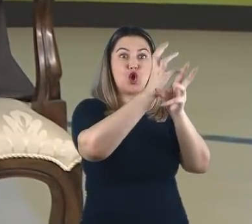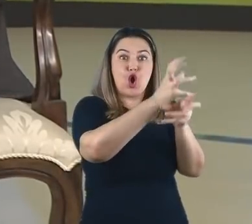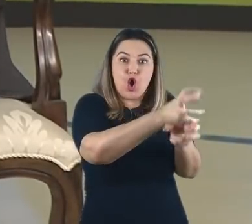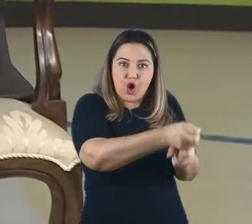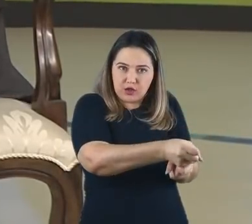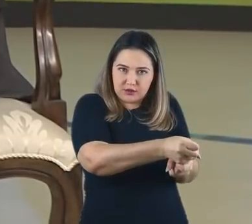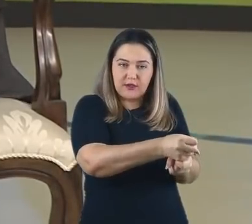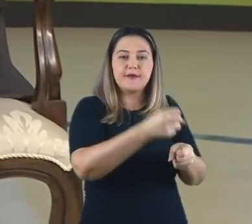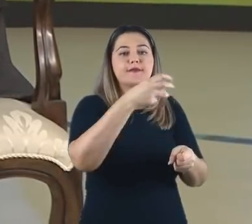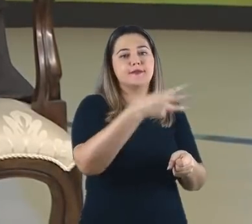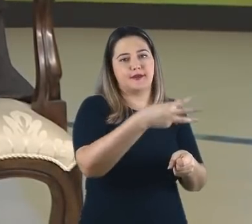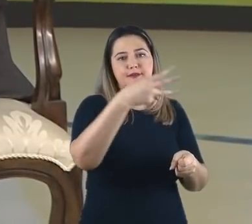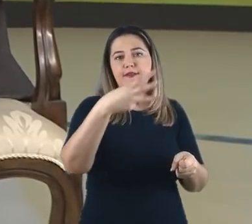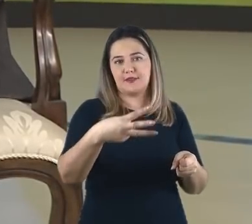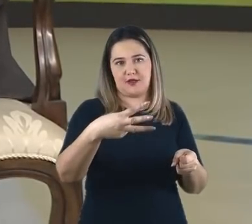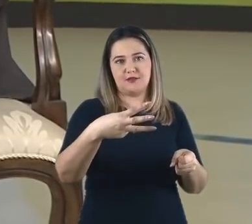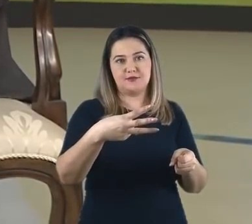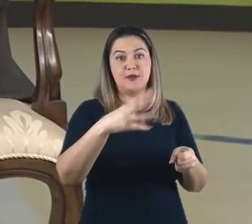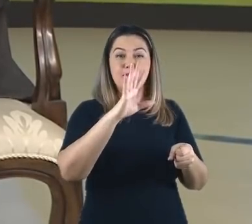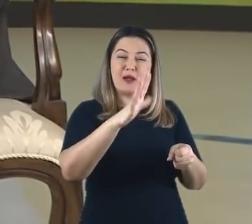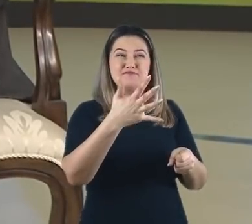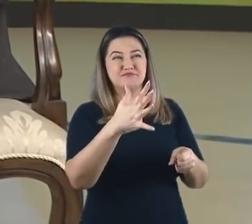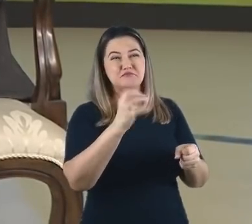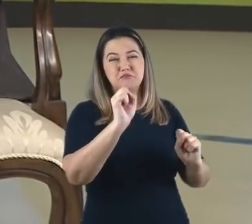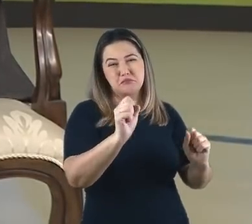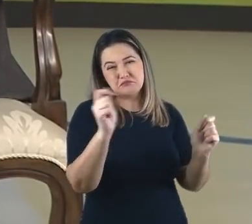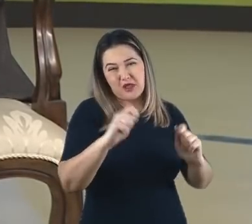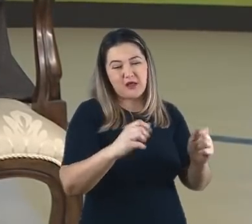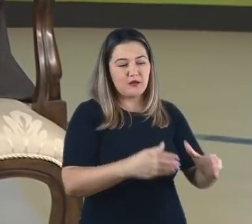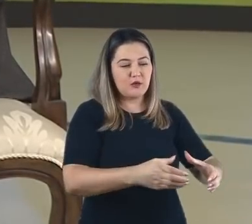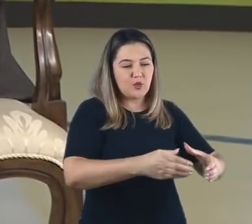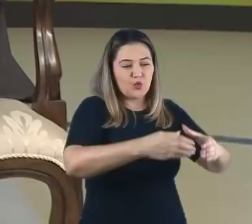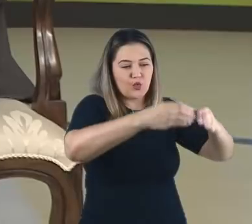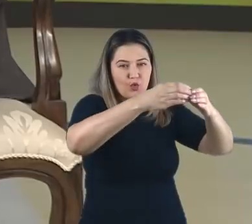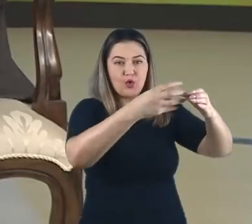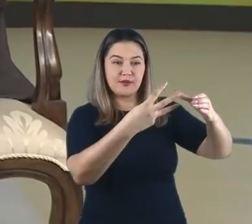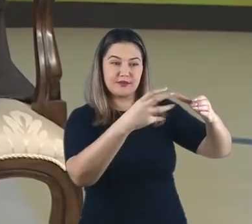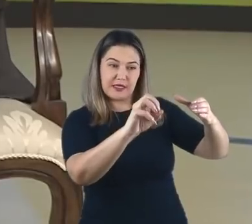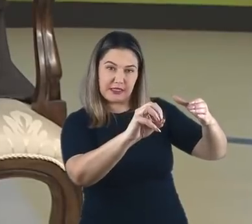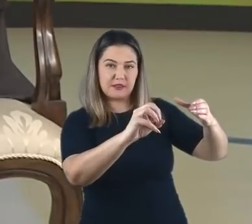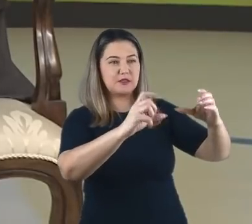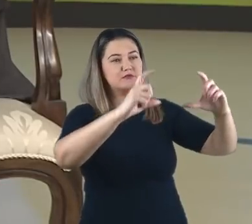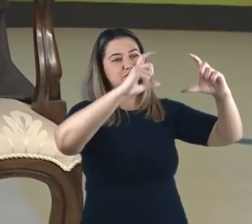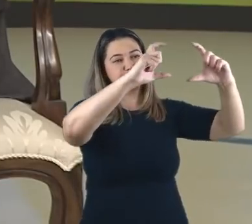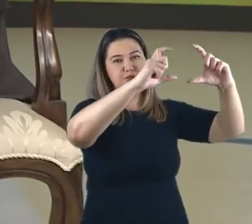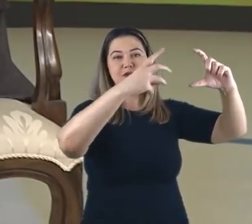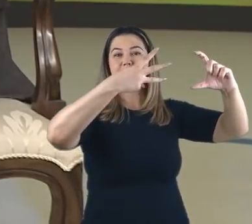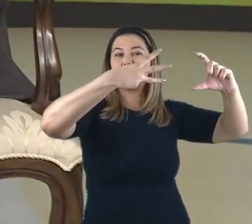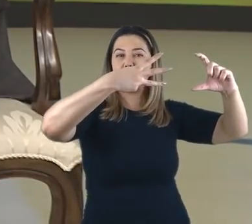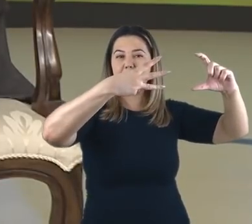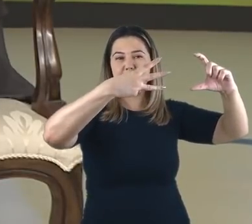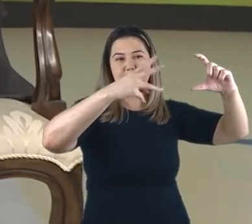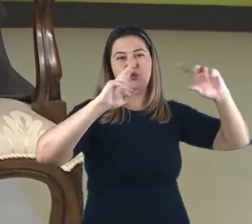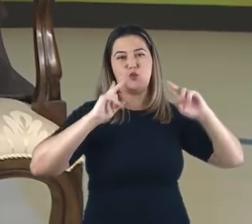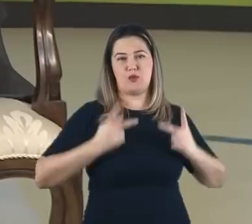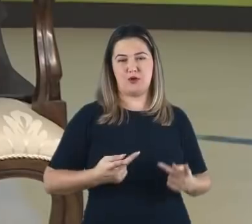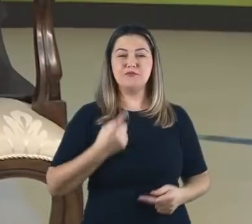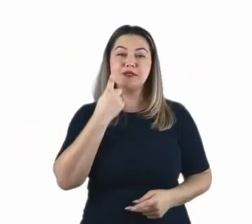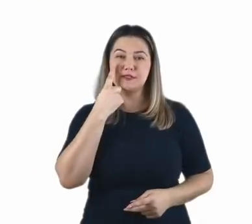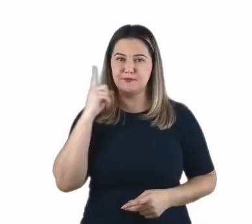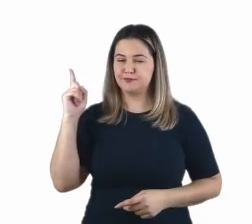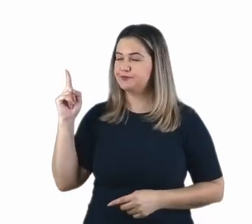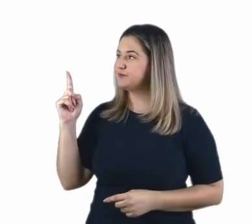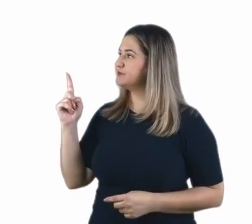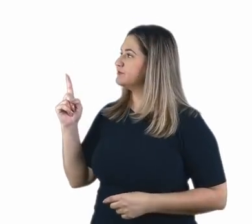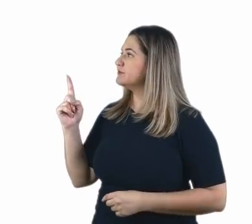total da estátua seria da imagem mais o pedestal. Aí que daria os 60 côvodos ou 30 metros de altura.